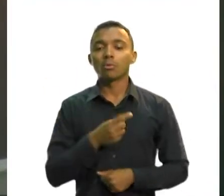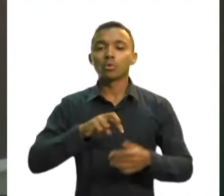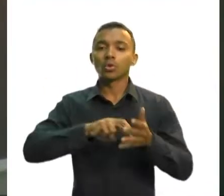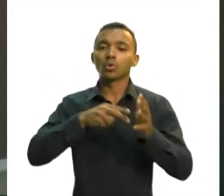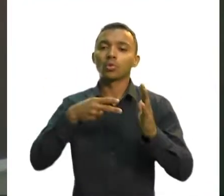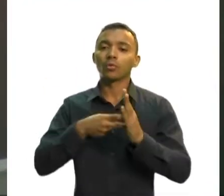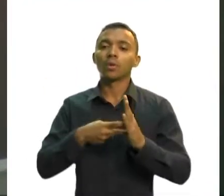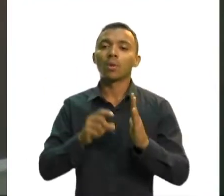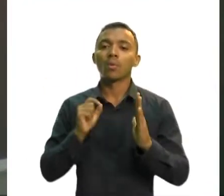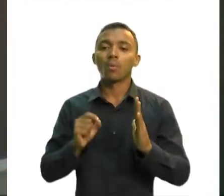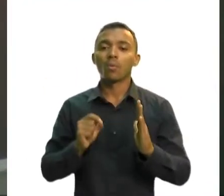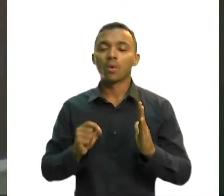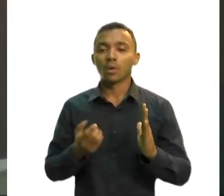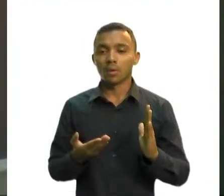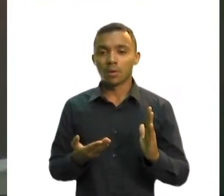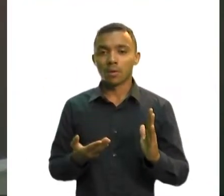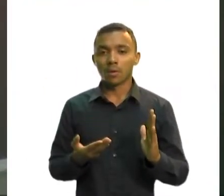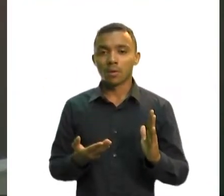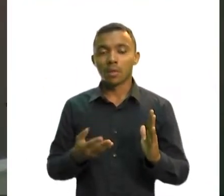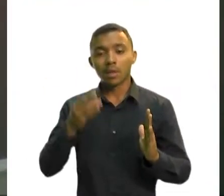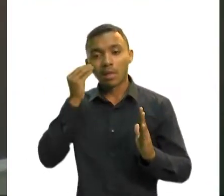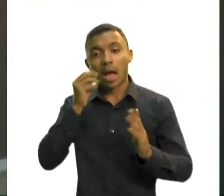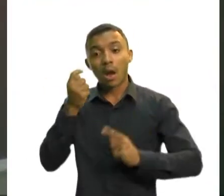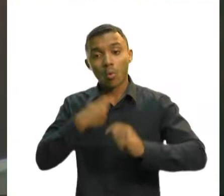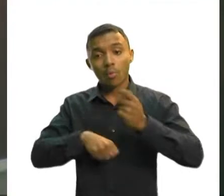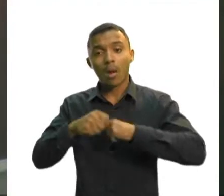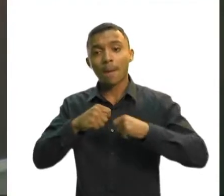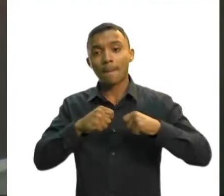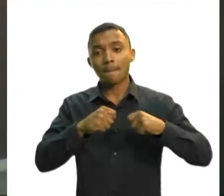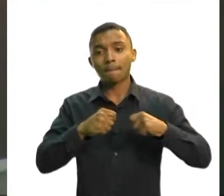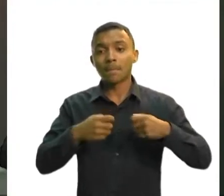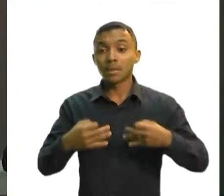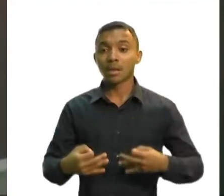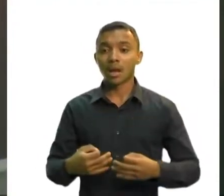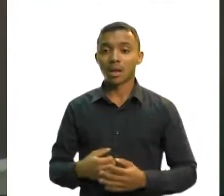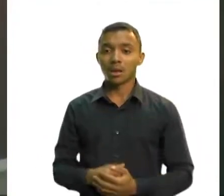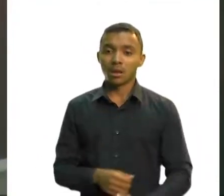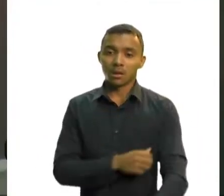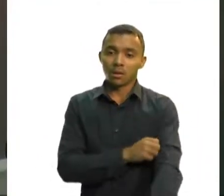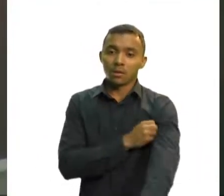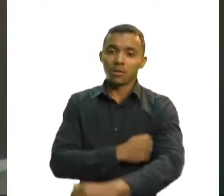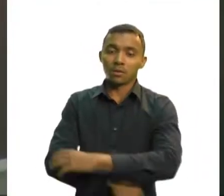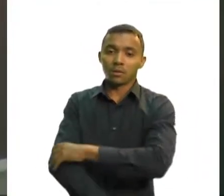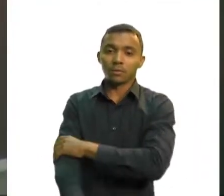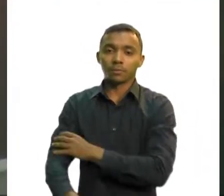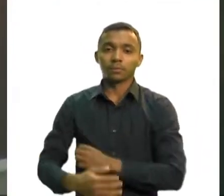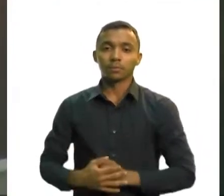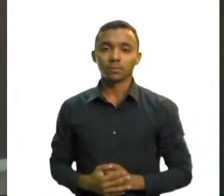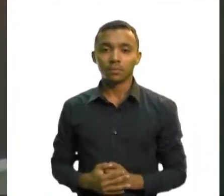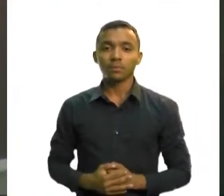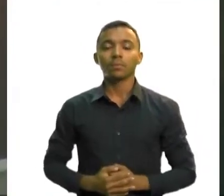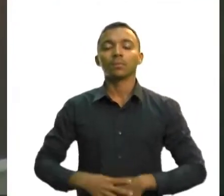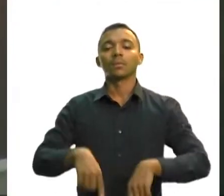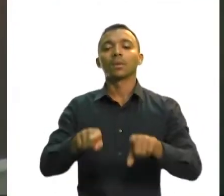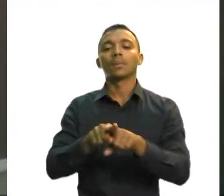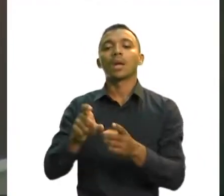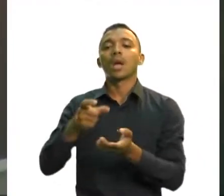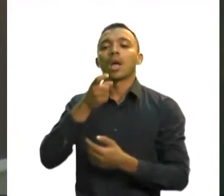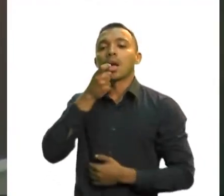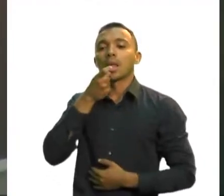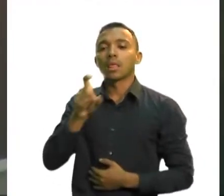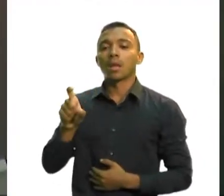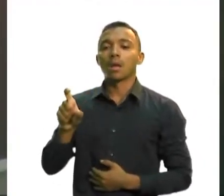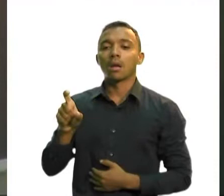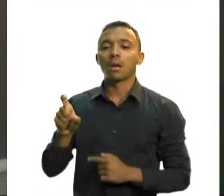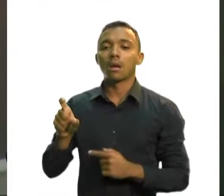orçamento doméstico, movimentar a economia e outras áreas. Na mesma linha, o cartão Mais Infância também ganhou o status de